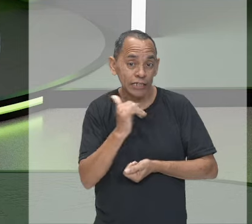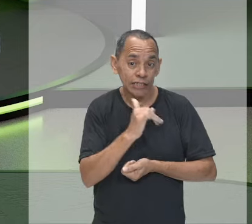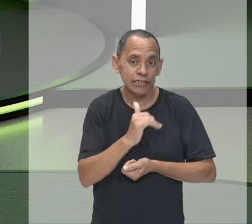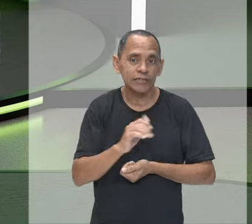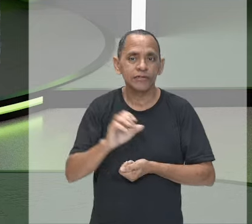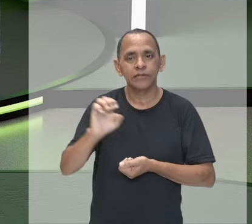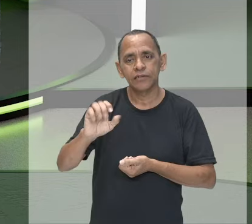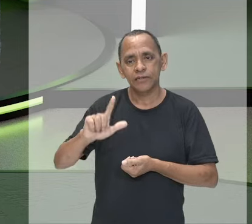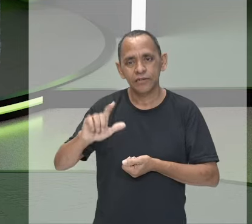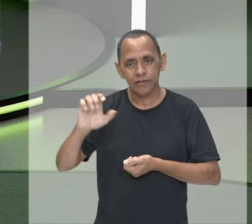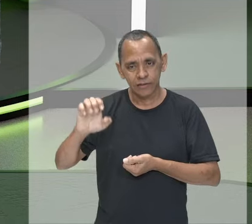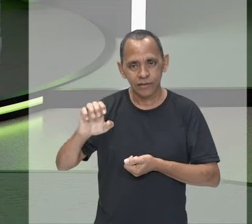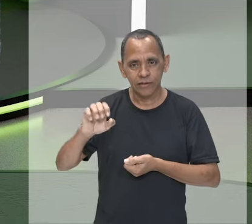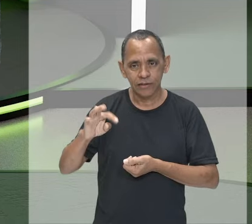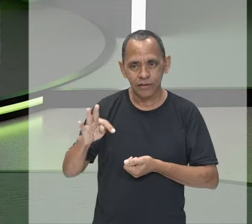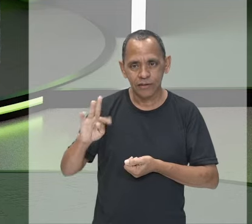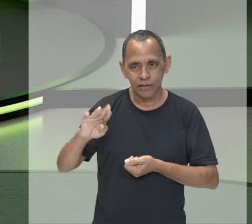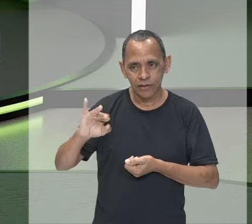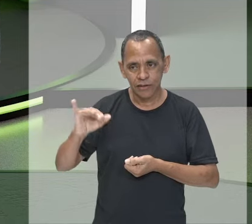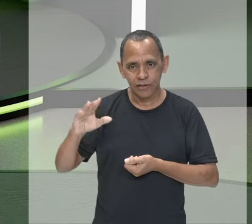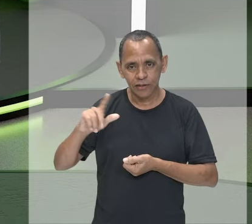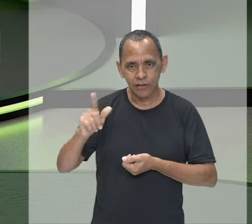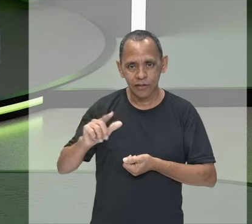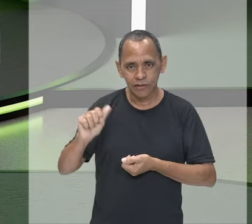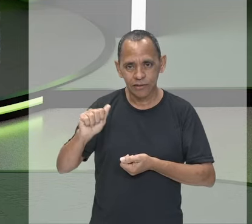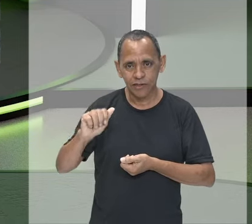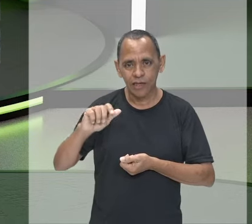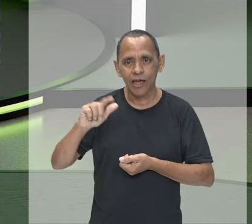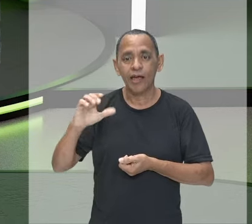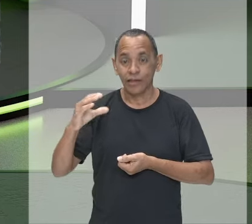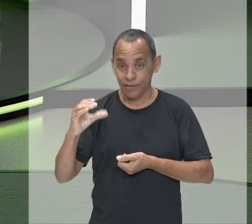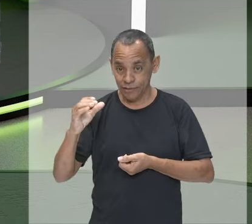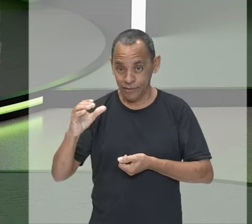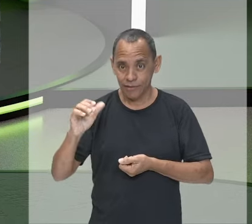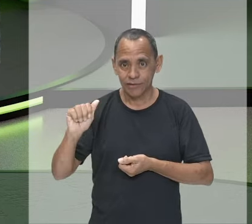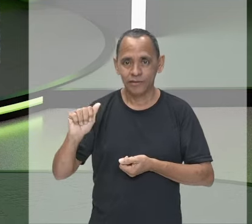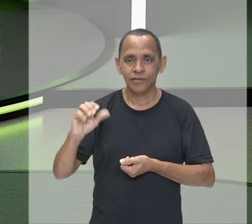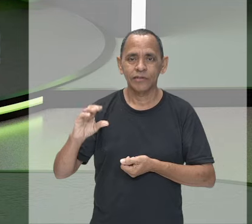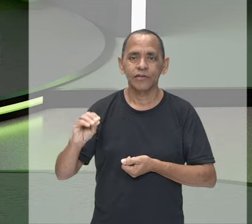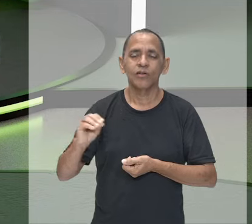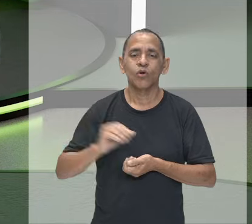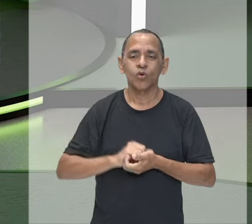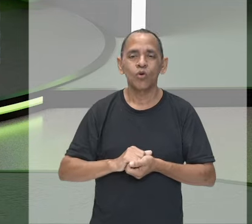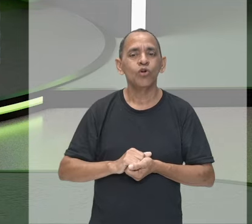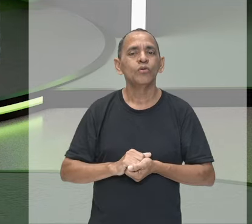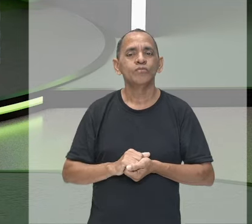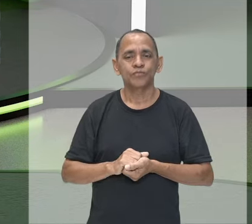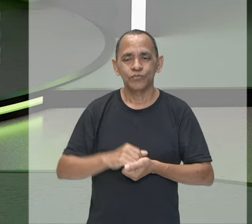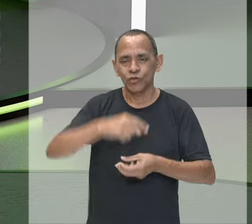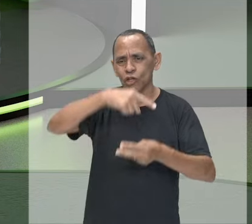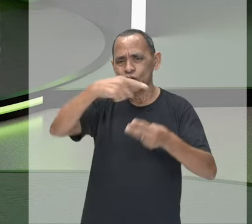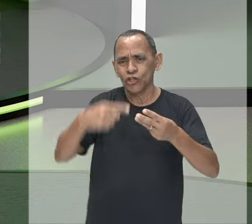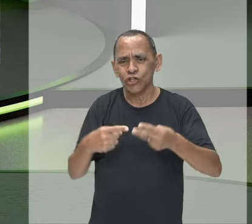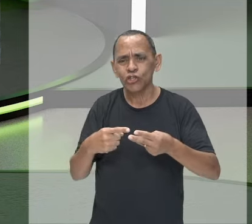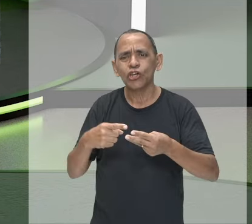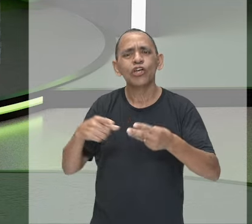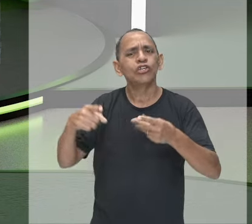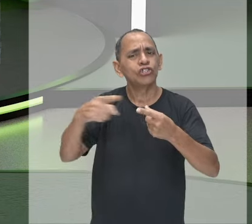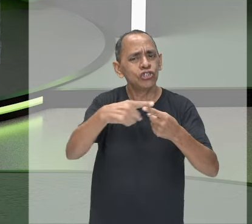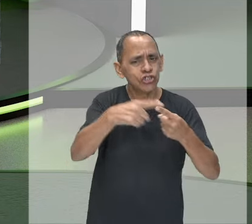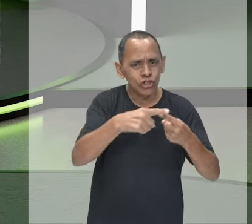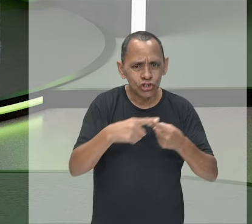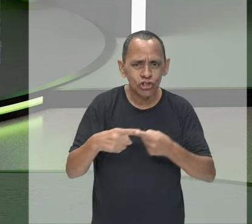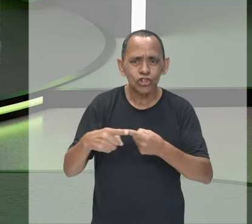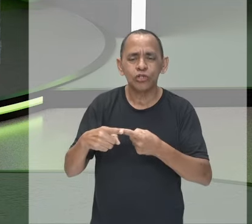raios, eu percebo que na física, na eletricidade, eu tenho aí os três ramos principais na eletricidade,